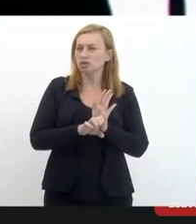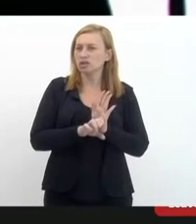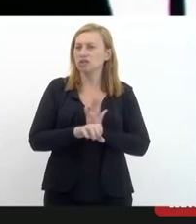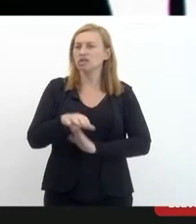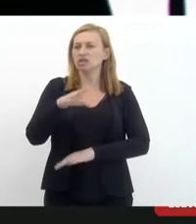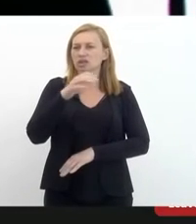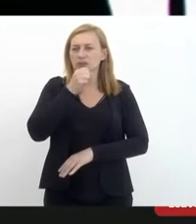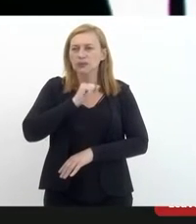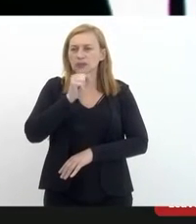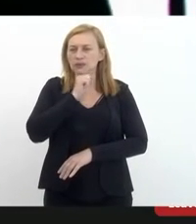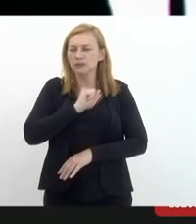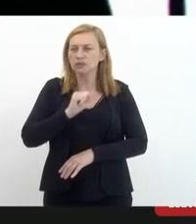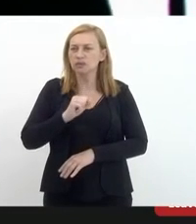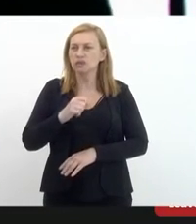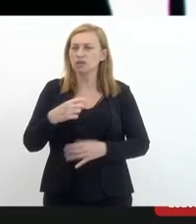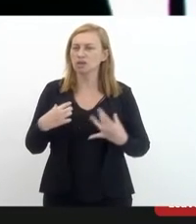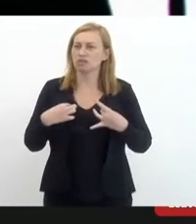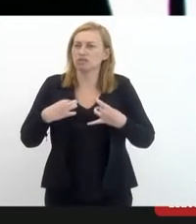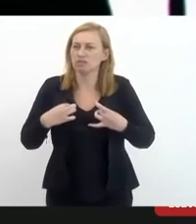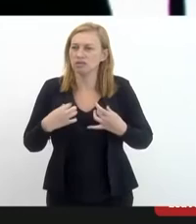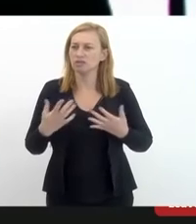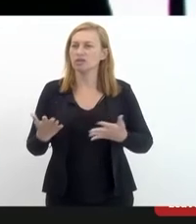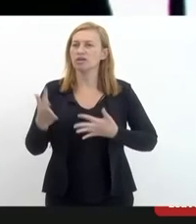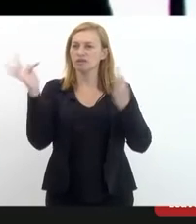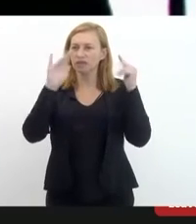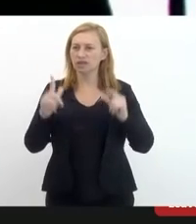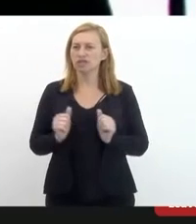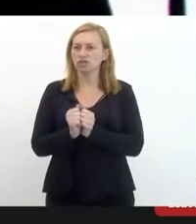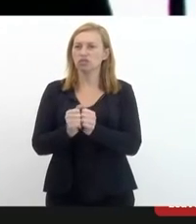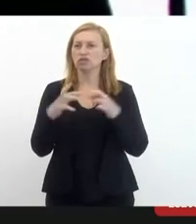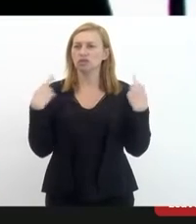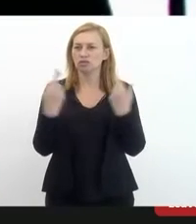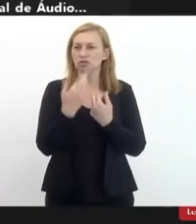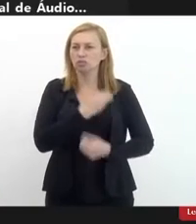participar hoje desta audiência pública. Muito obrigada.